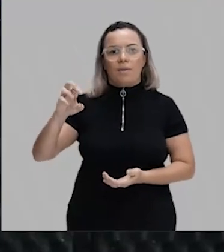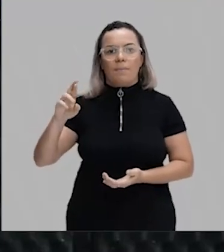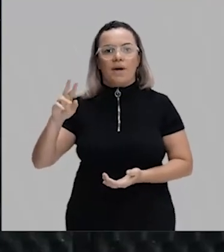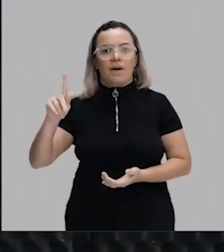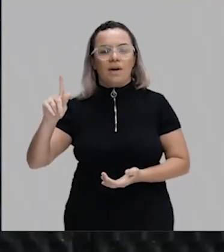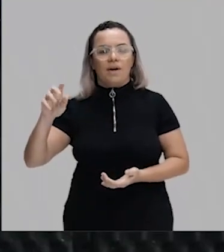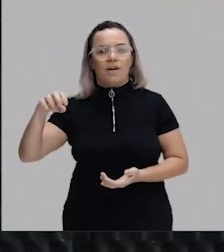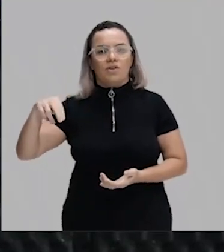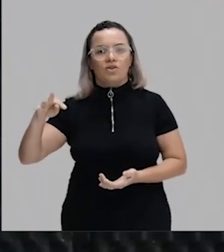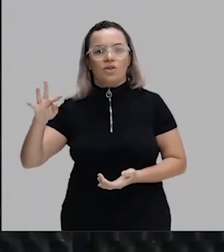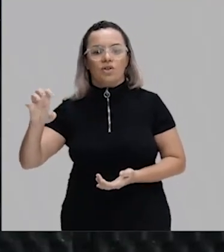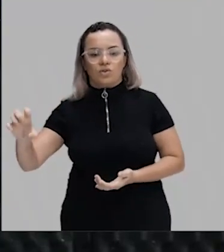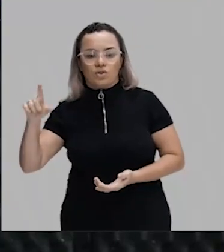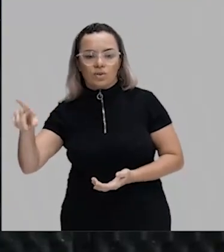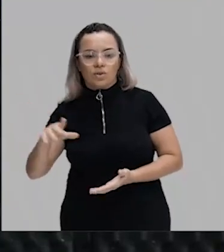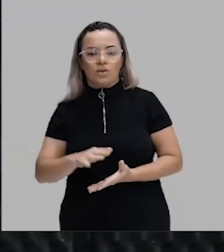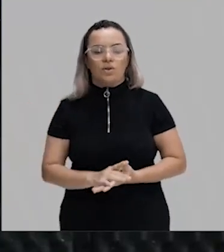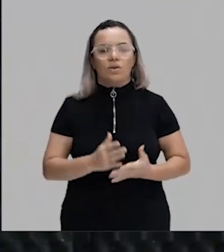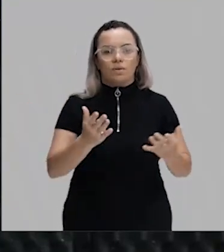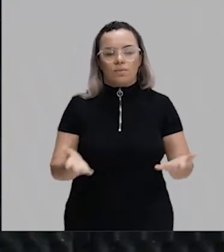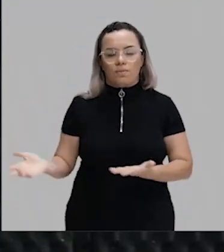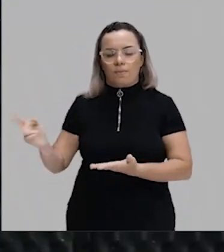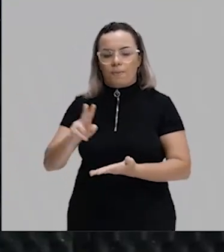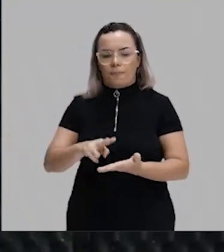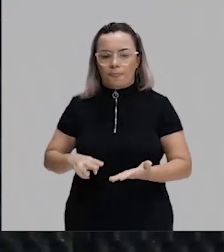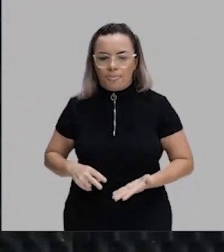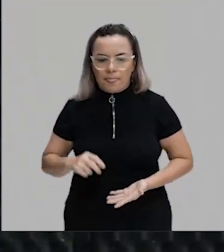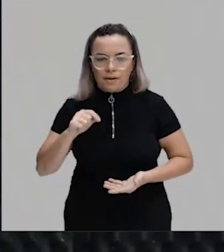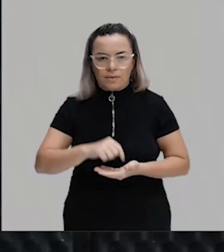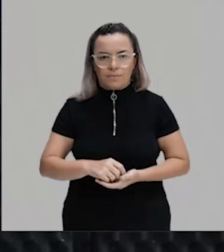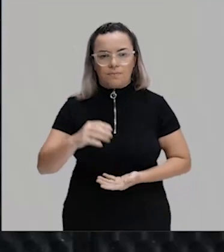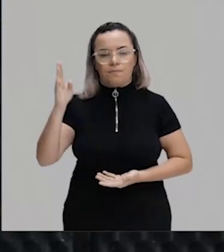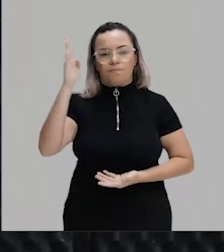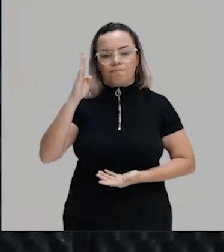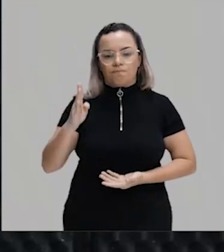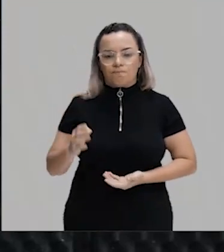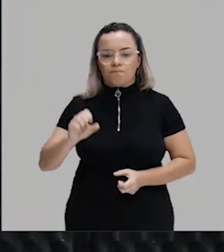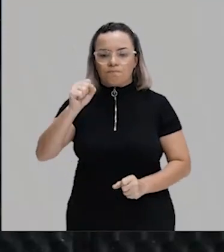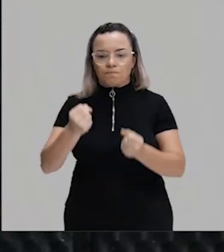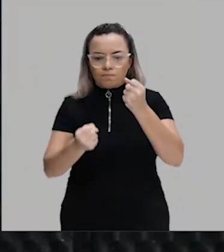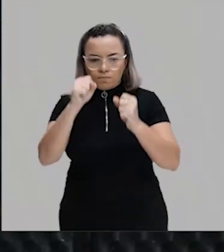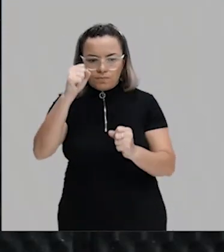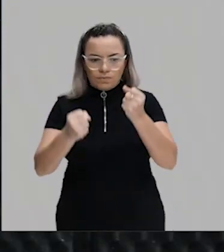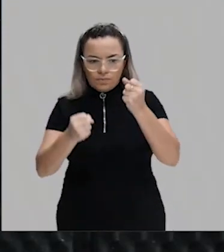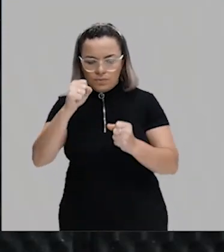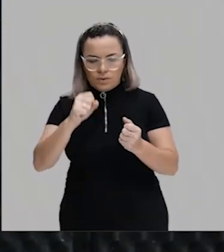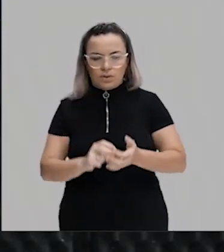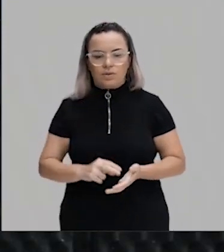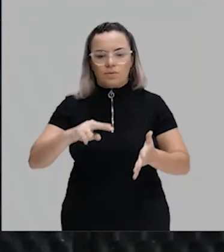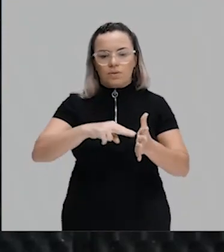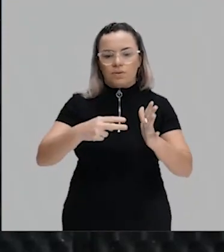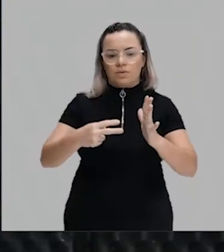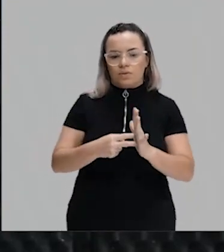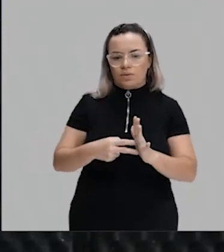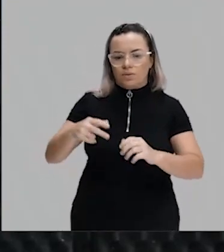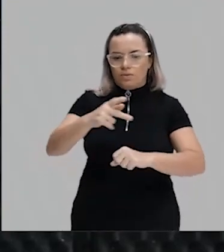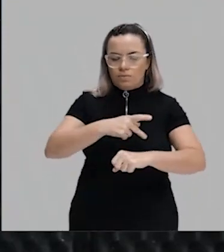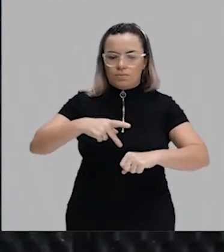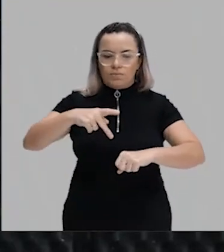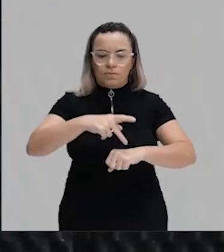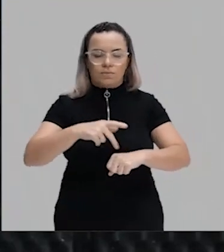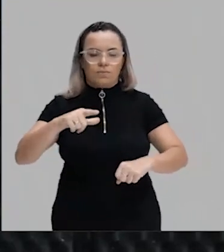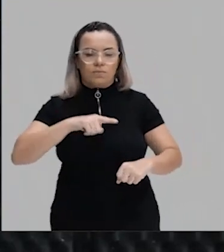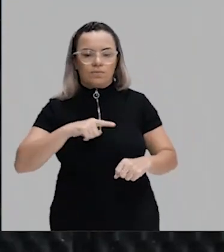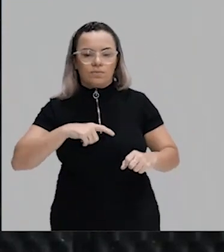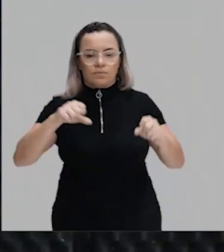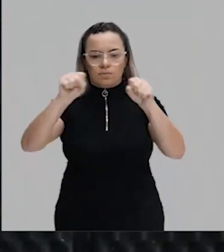Então, o Brasil é um país subdesenvolvido, emergente, industrializado. Isso significa que o país possui um